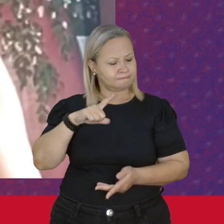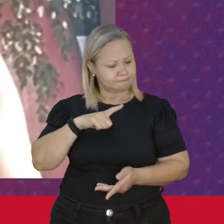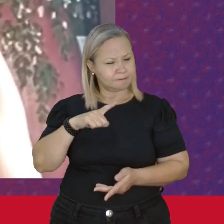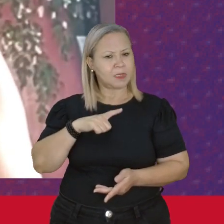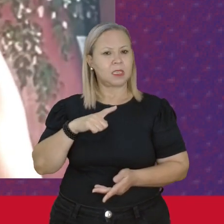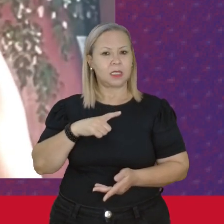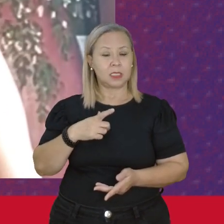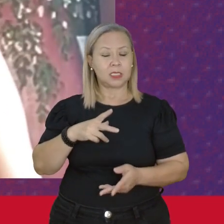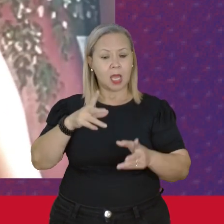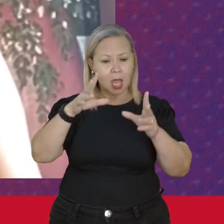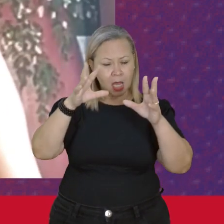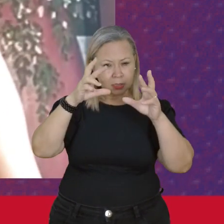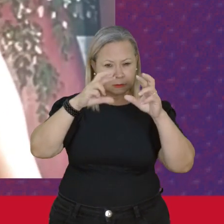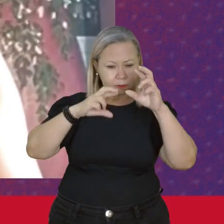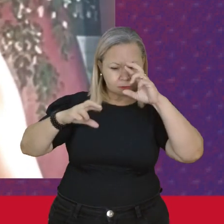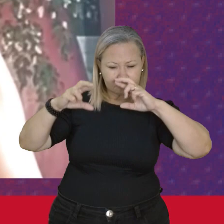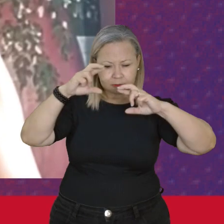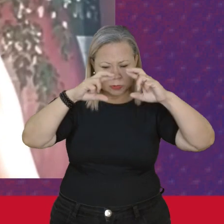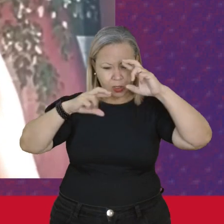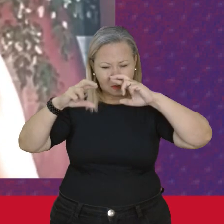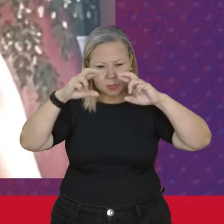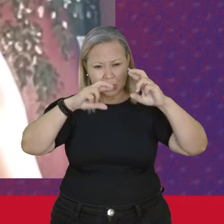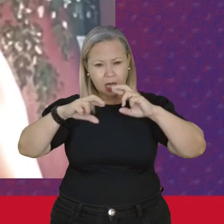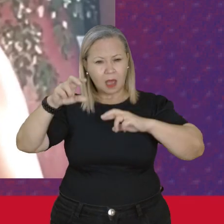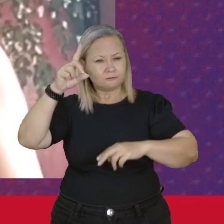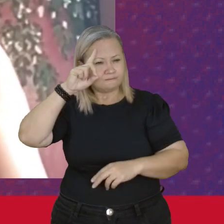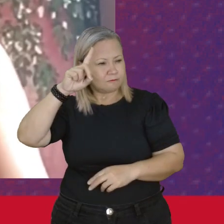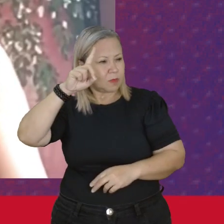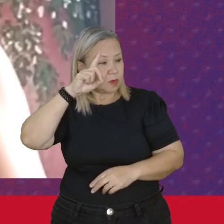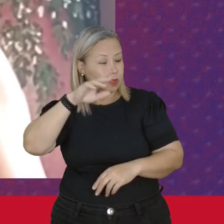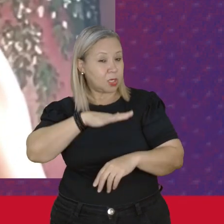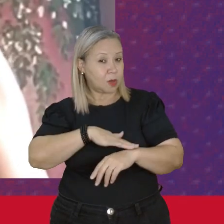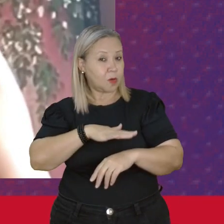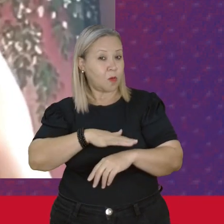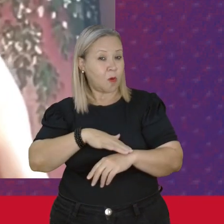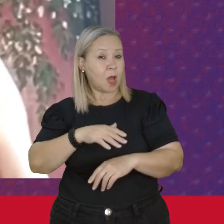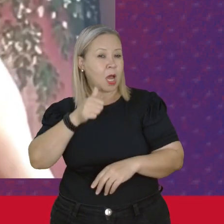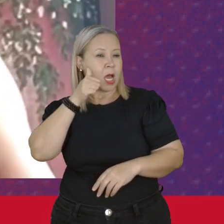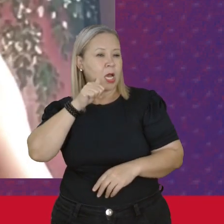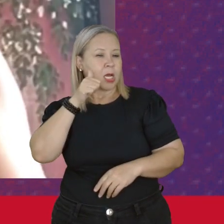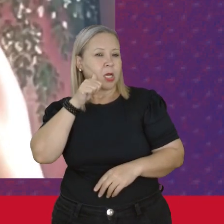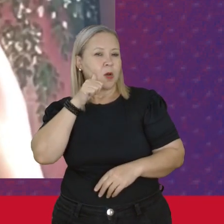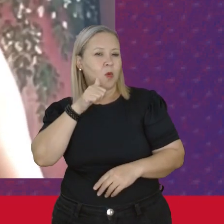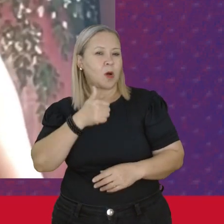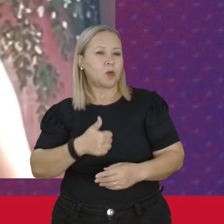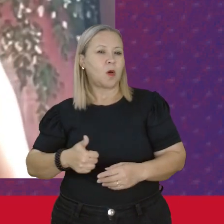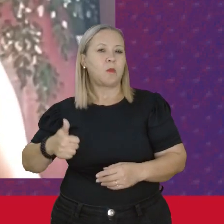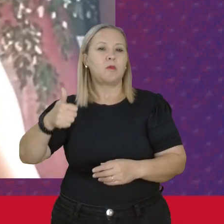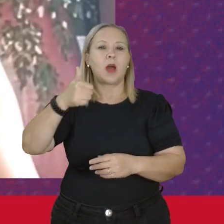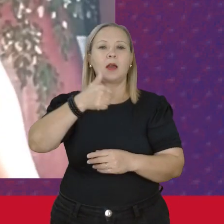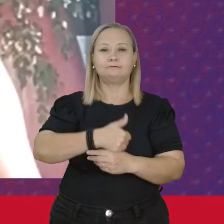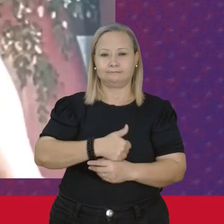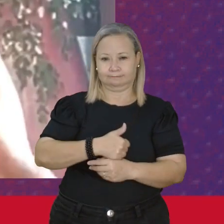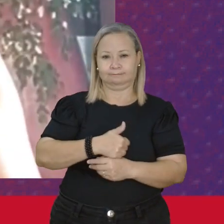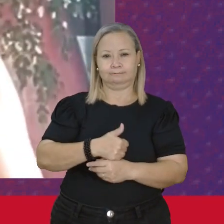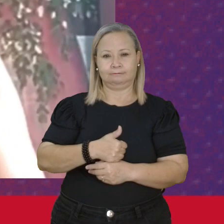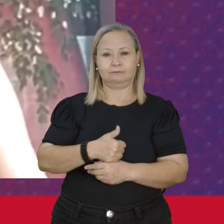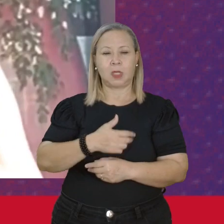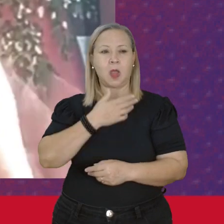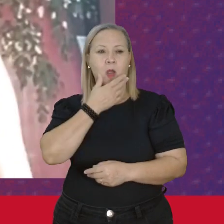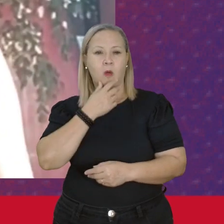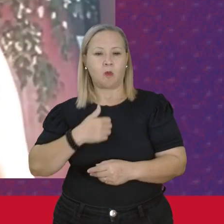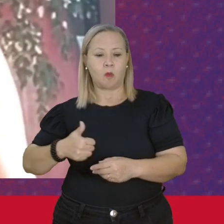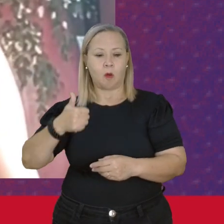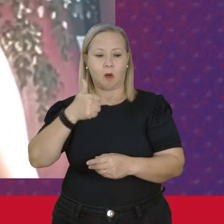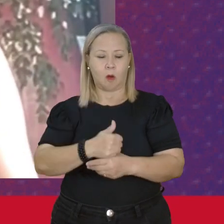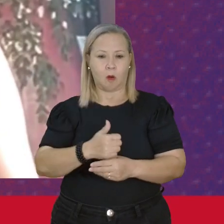cotidianamente Quando Uma mulher Se sobressai Quando Um homem Se sobressai Mas geralmente Ele